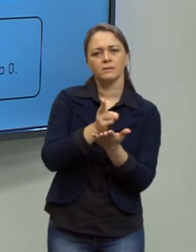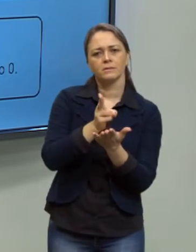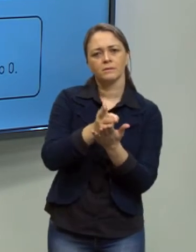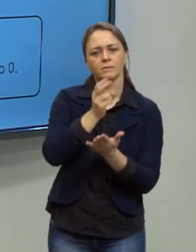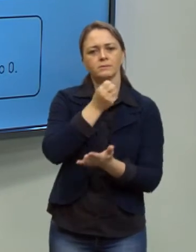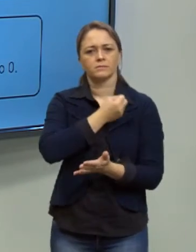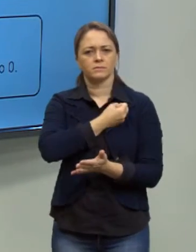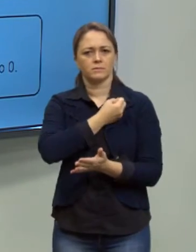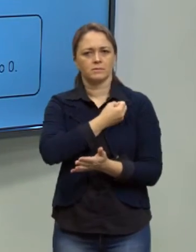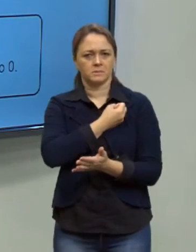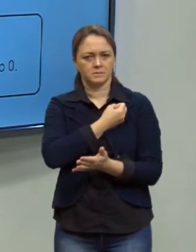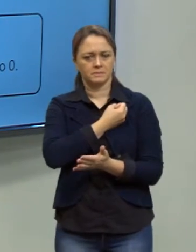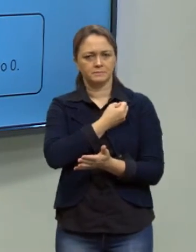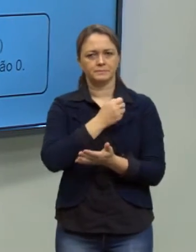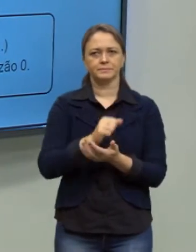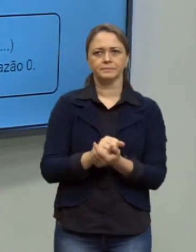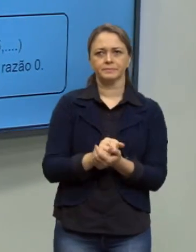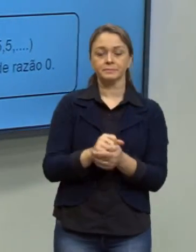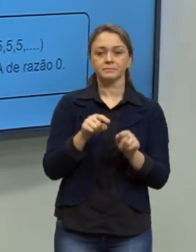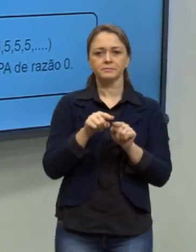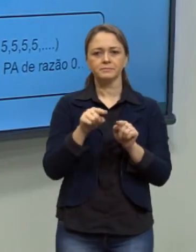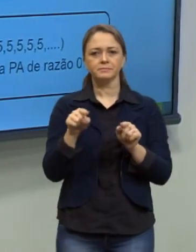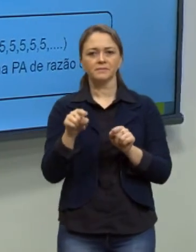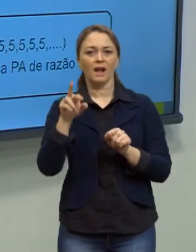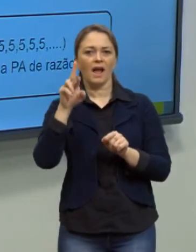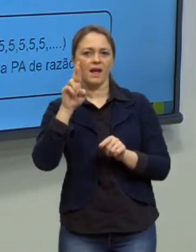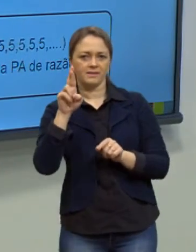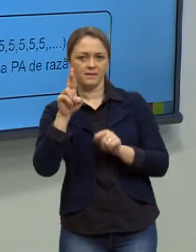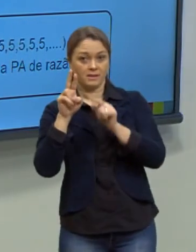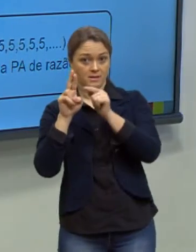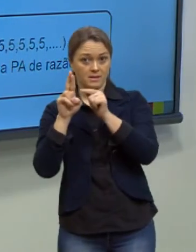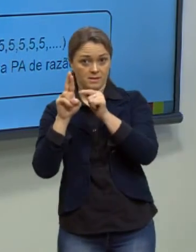números, certo? Porém, a razão é zero.